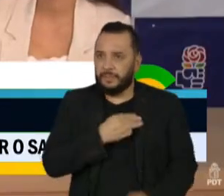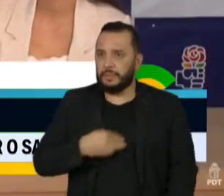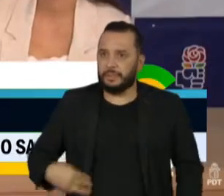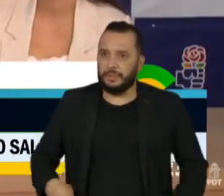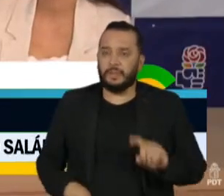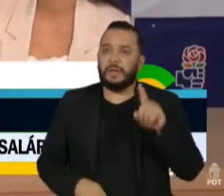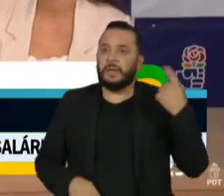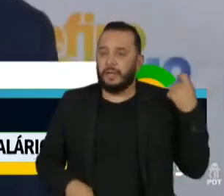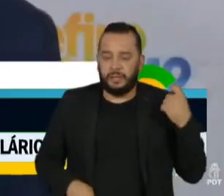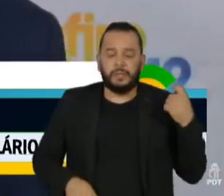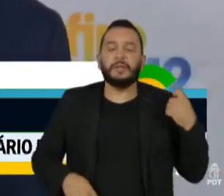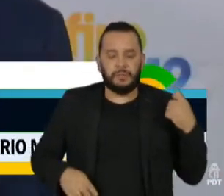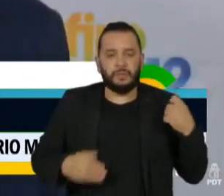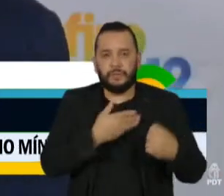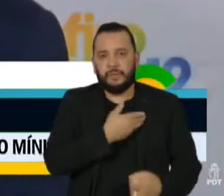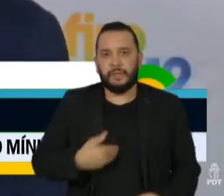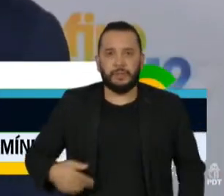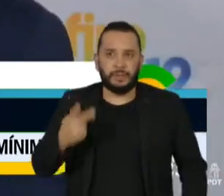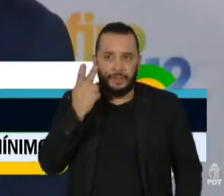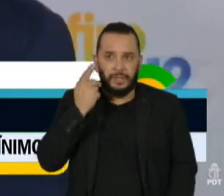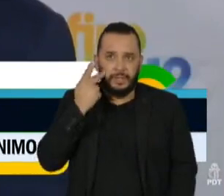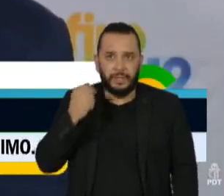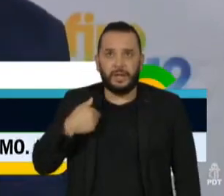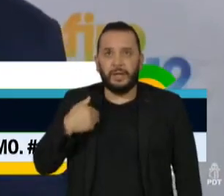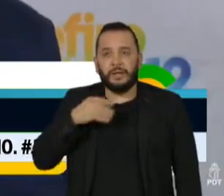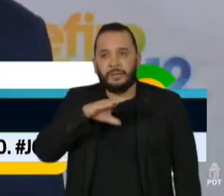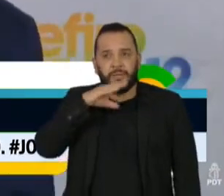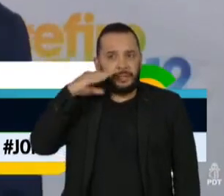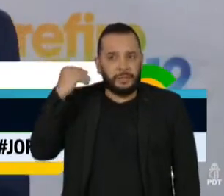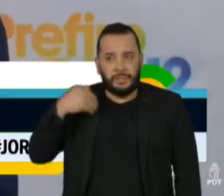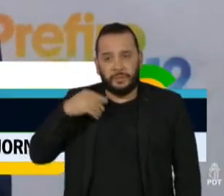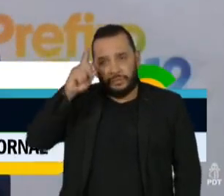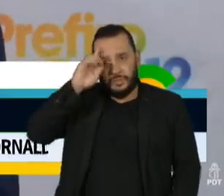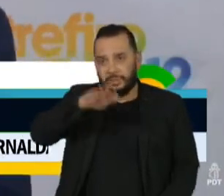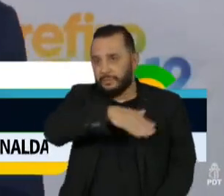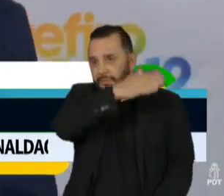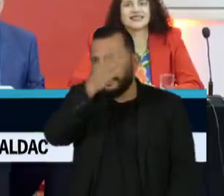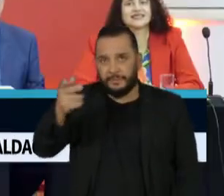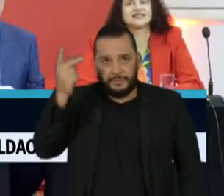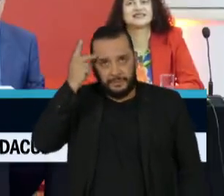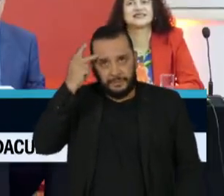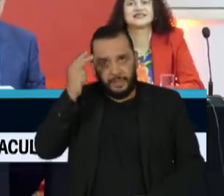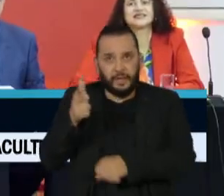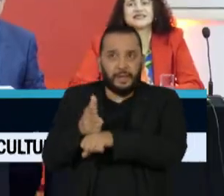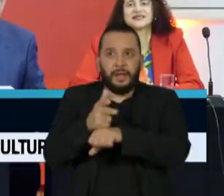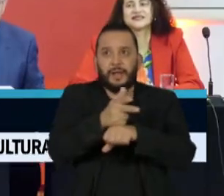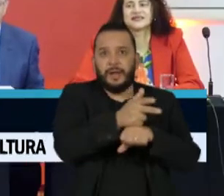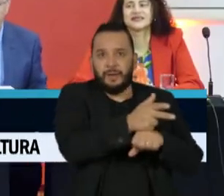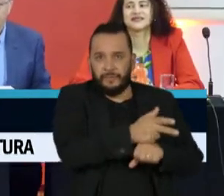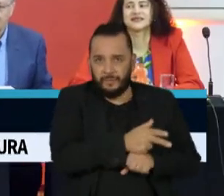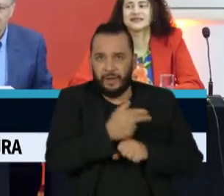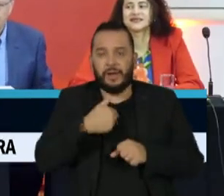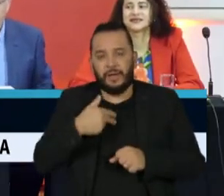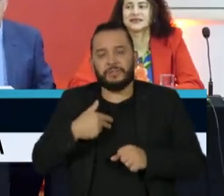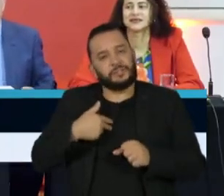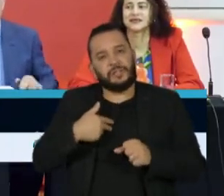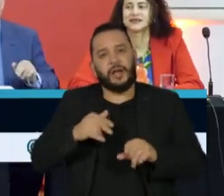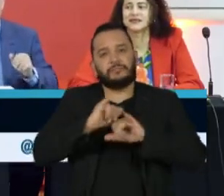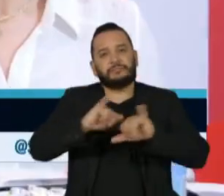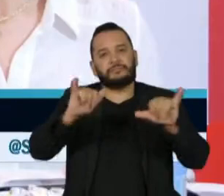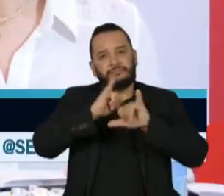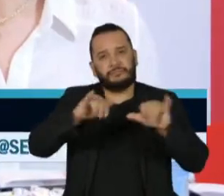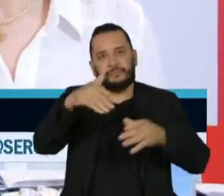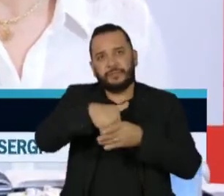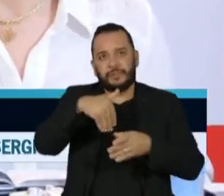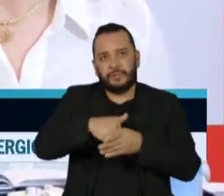-governador do Ceará, Ciro Gomes, passou o dia em São Paulo para gravar seu programa eleitoral. O ex-presidente Luiz Inácio Lula da